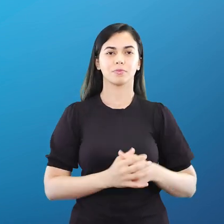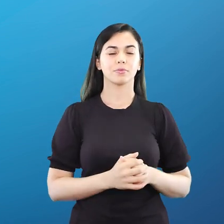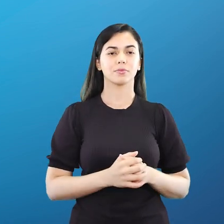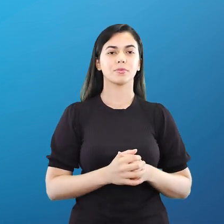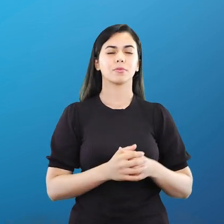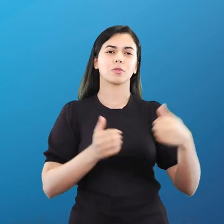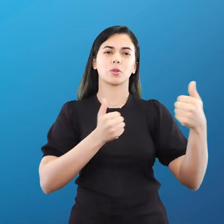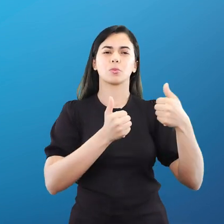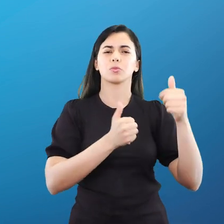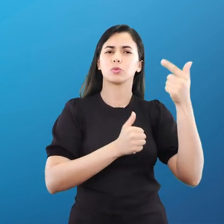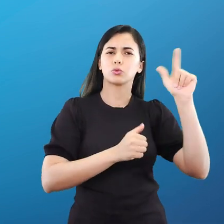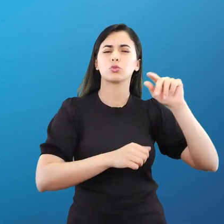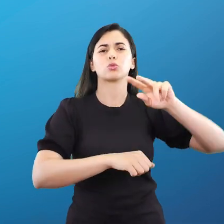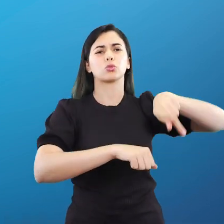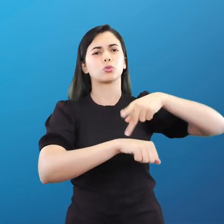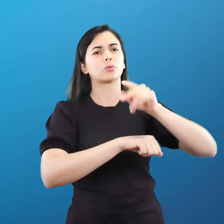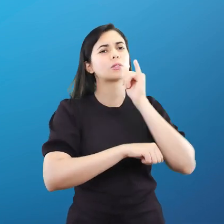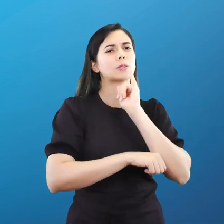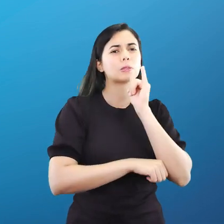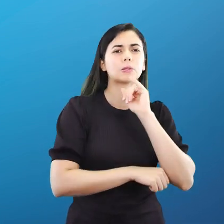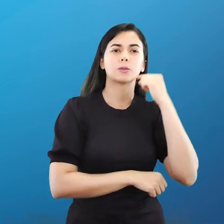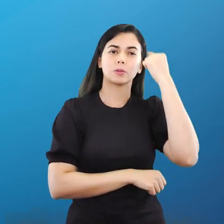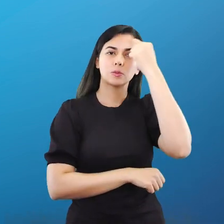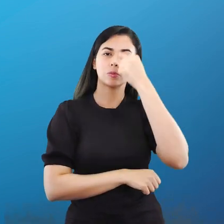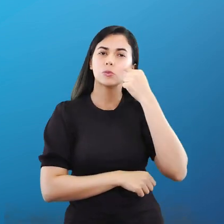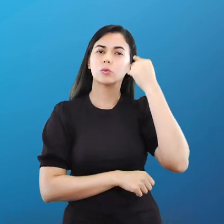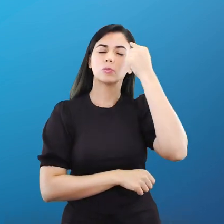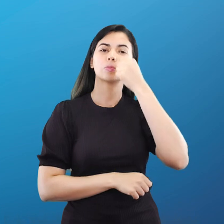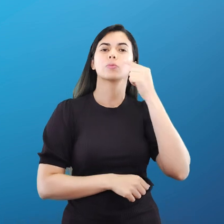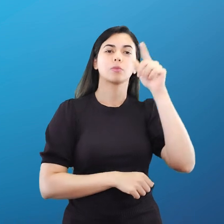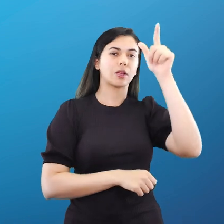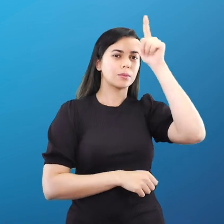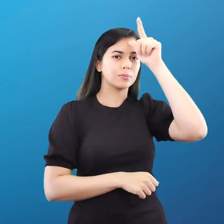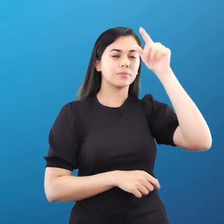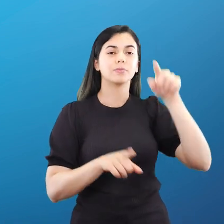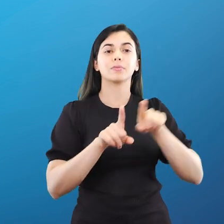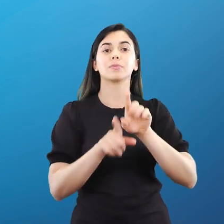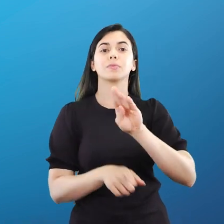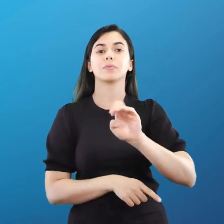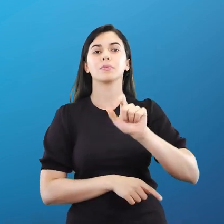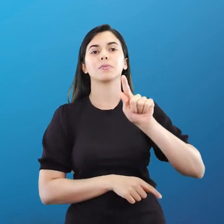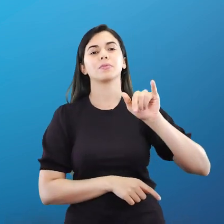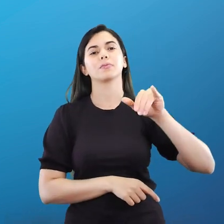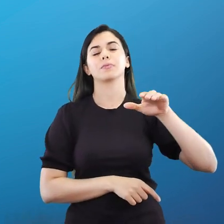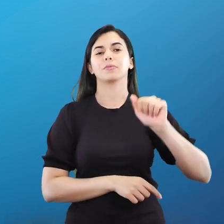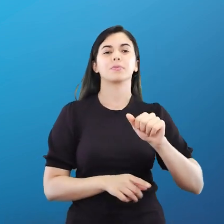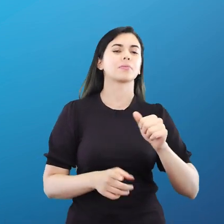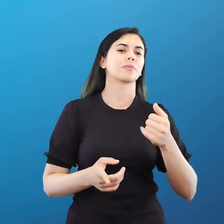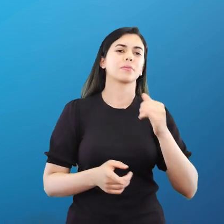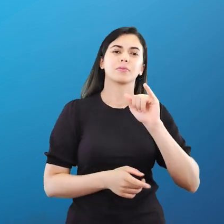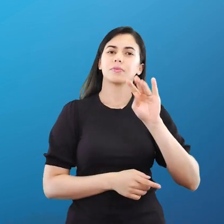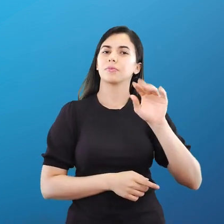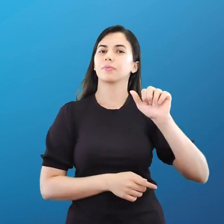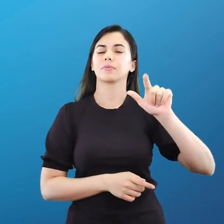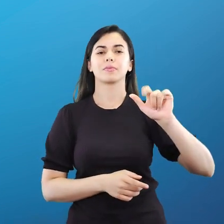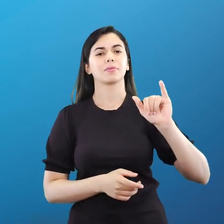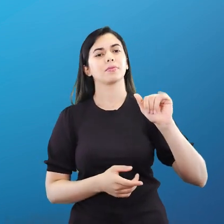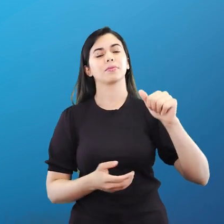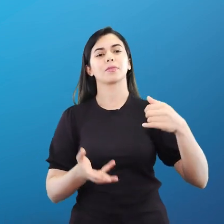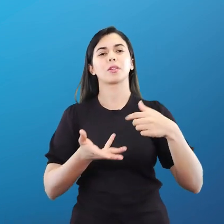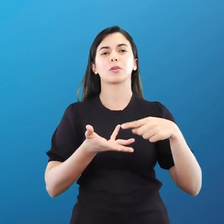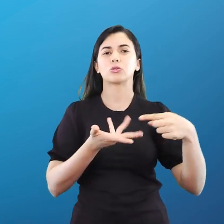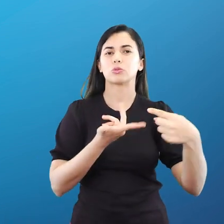fronteira aí com outros países, como a Espanha, a Alemanha, a Bélgica, a Suíça, a Itália, tá?